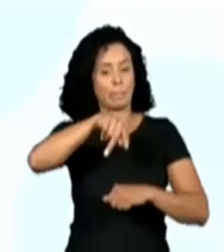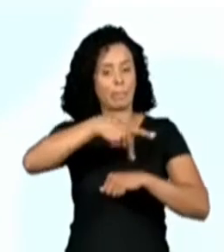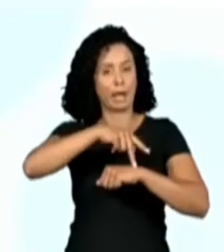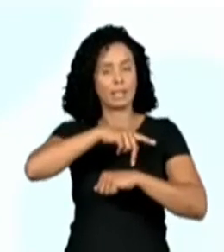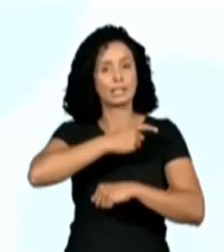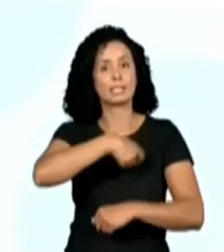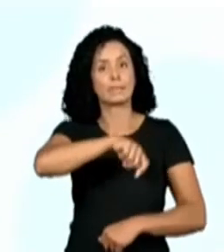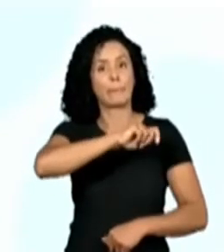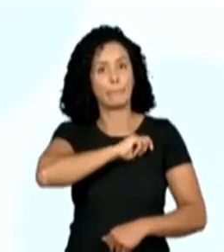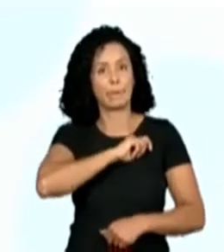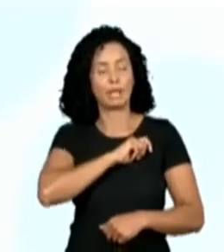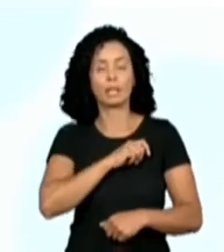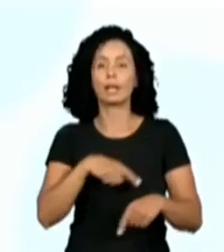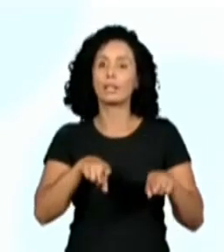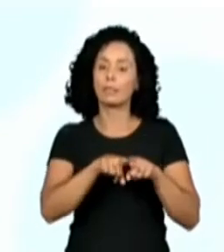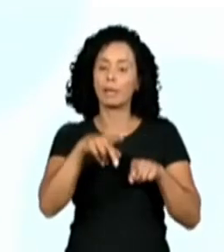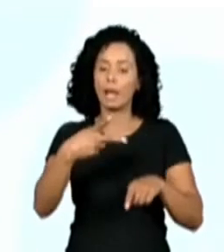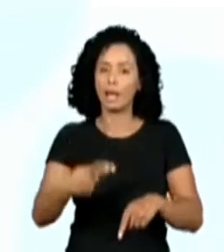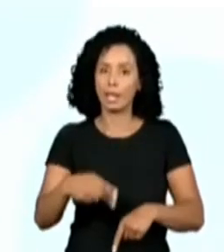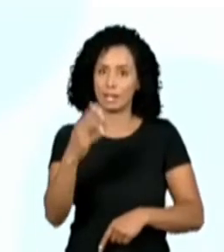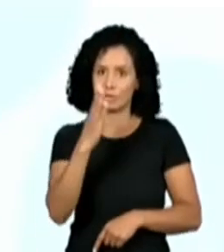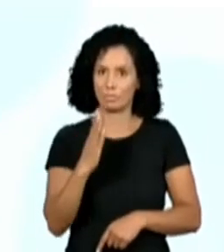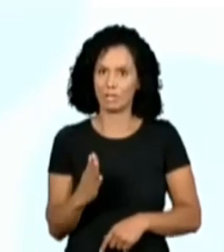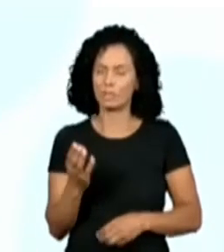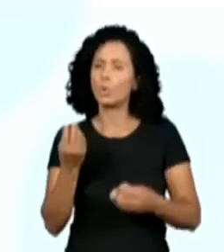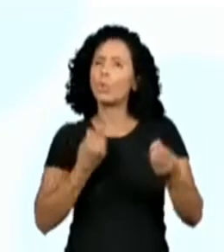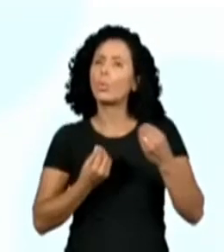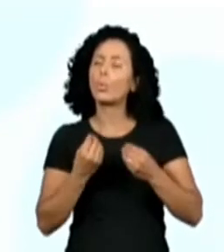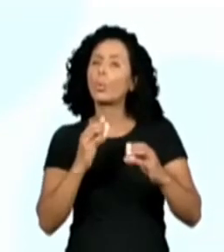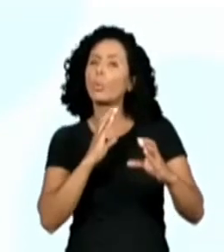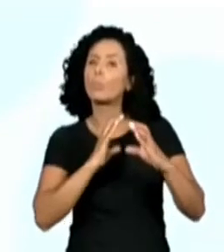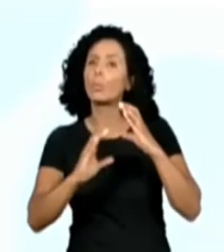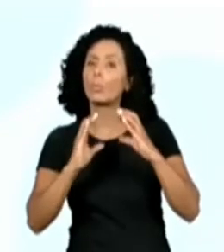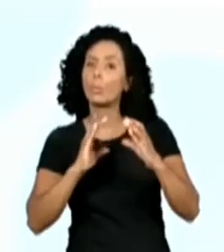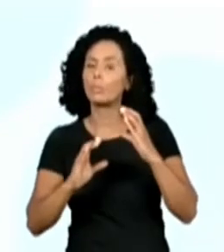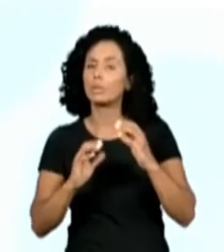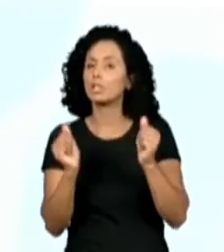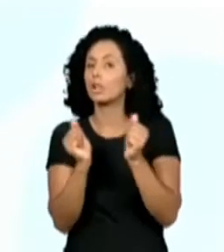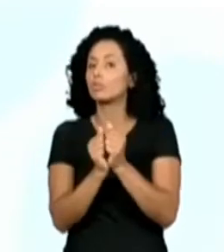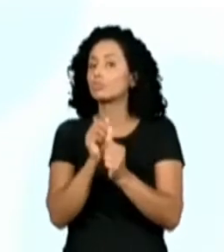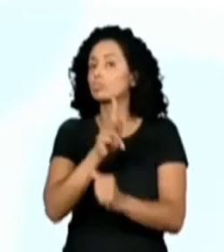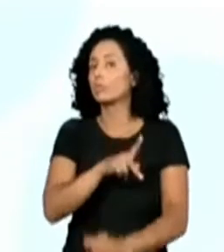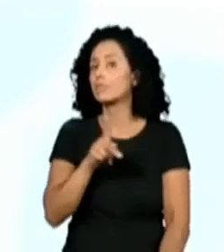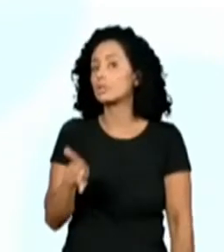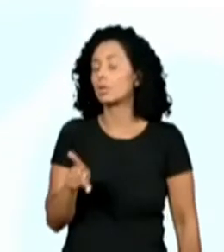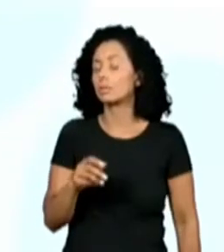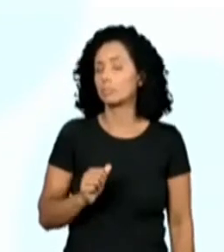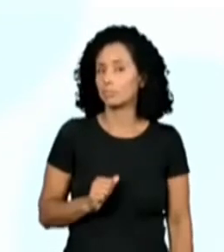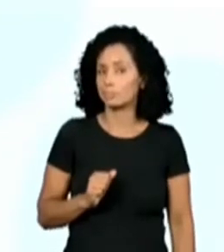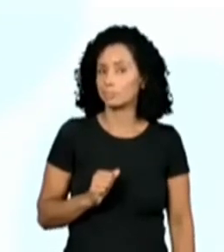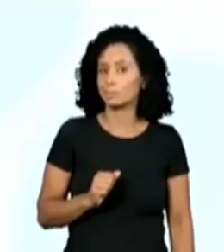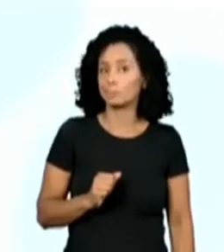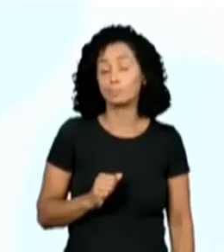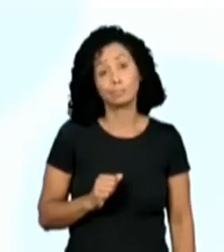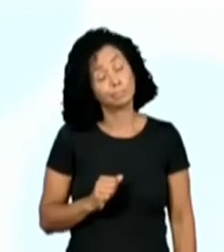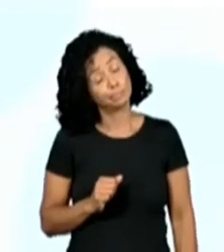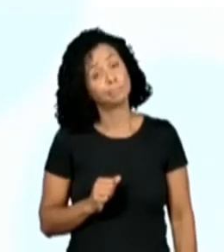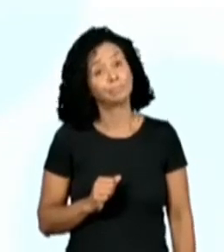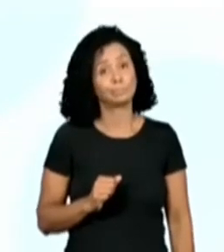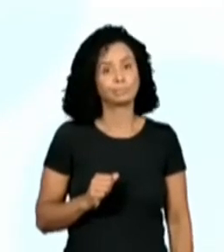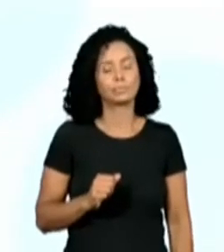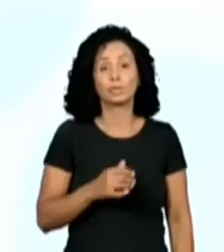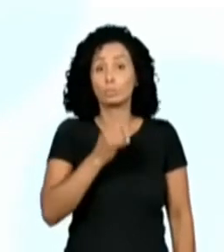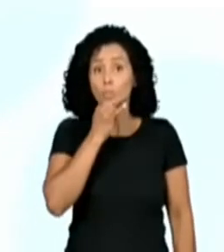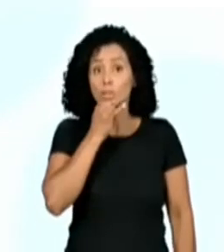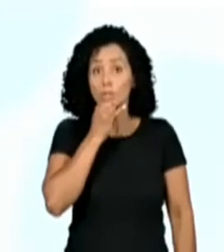aqui no Brasil, como é que a gente fala com os nossos professores, né? Então, aqui no Brasil é bem comum e na Espanha também a gente